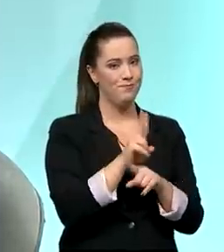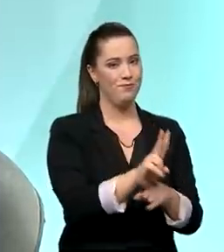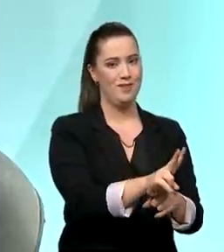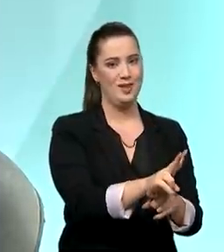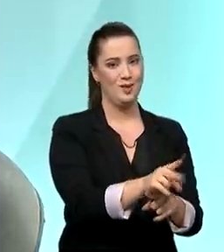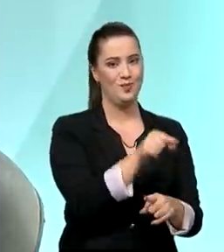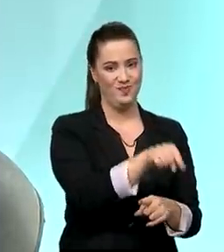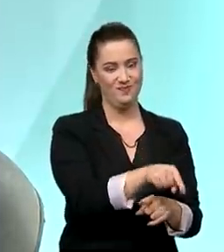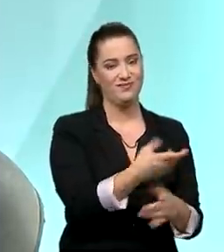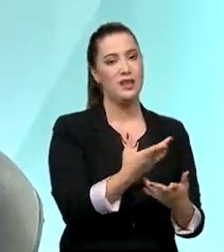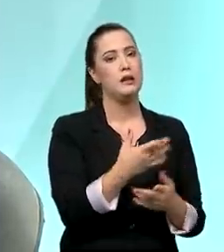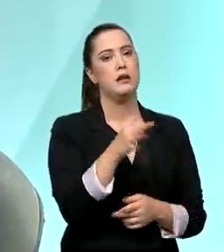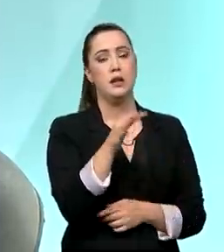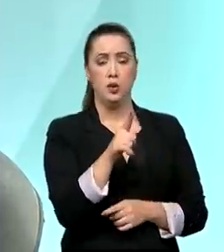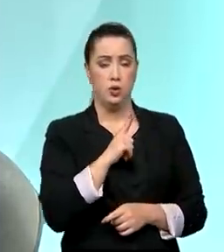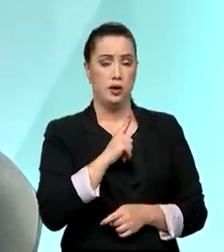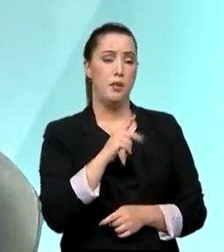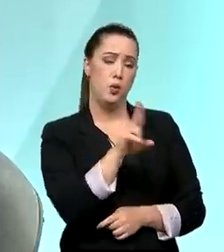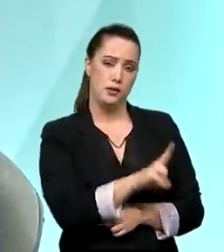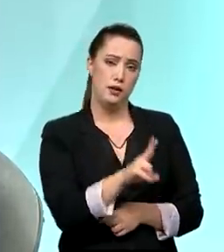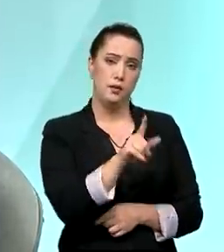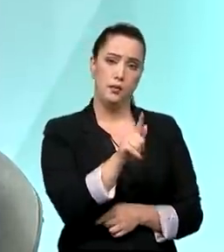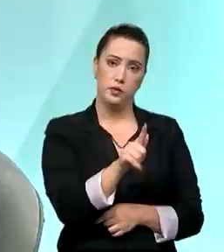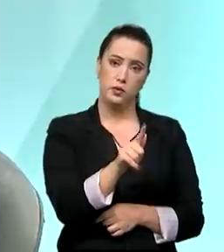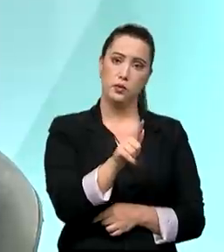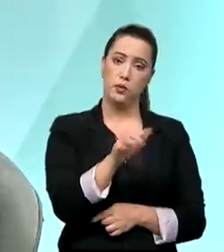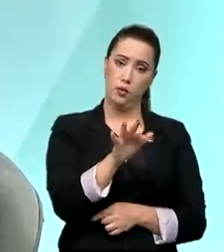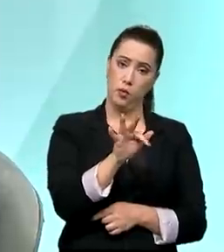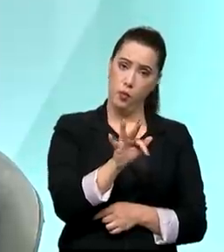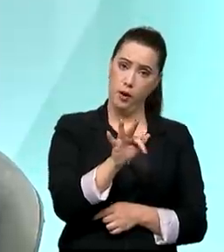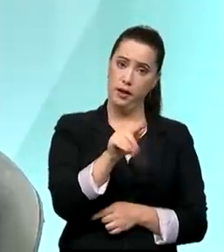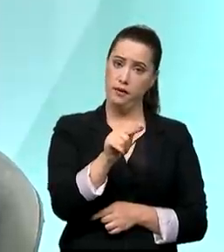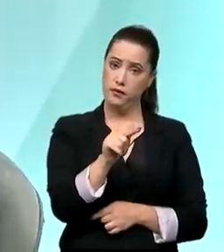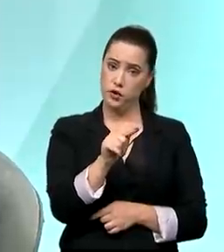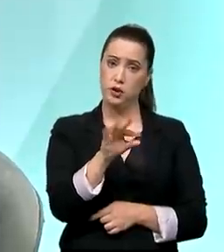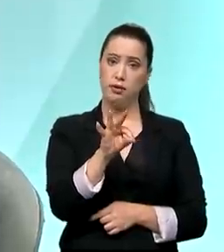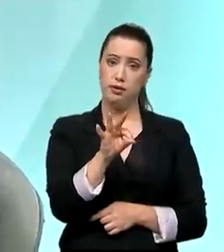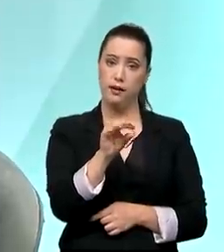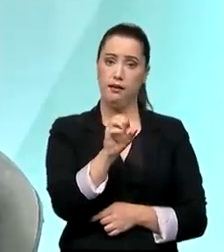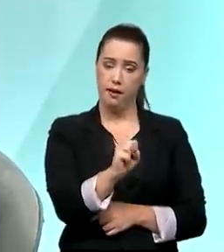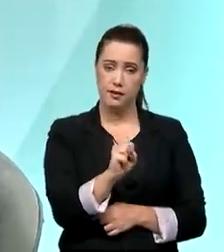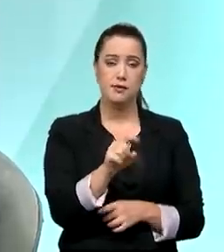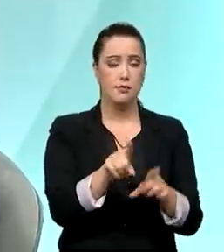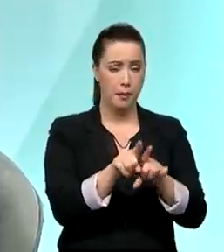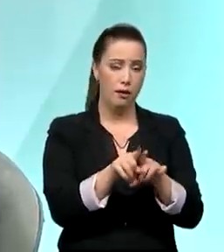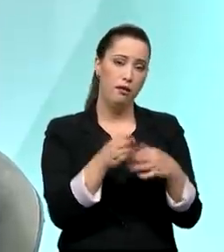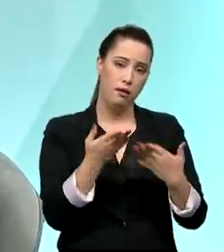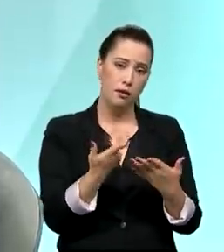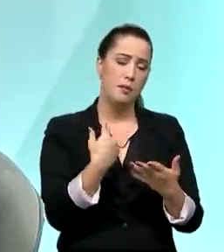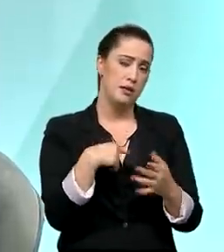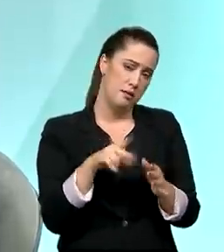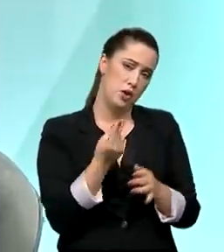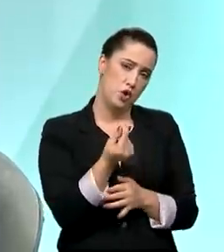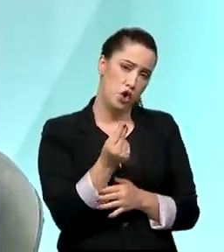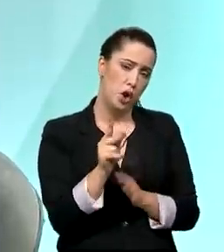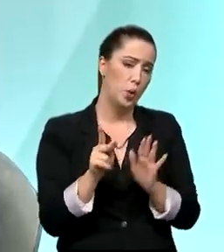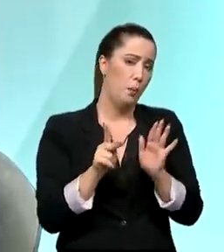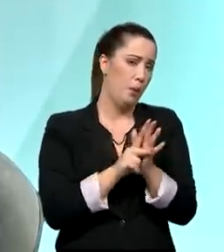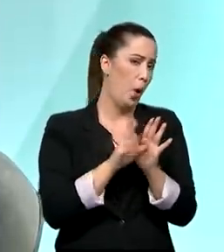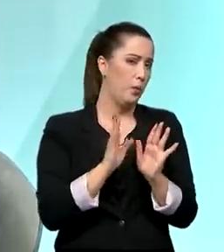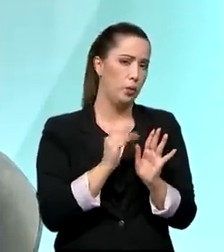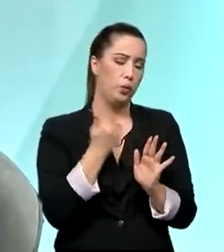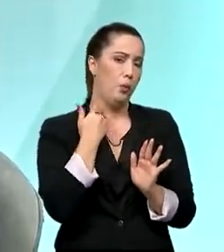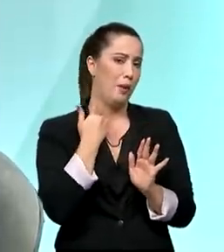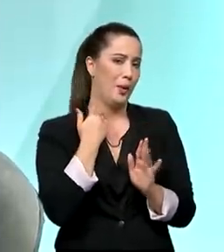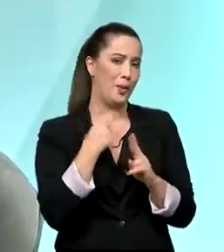Temos tanto do FGTS como com recursos próprios, ao redor de 100 bilhões de reais. Nenhum banco tem